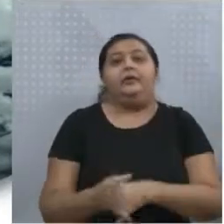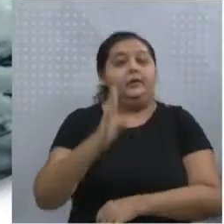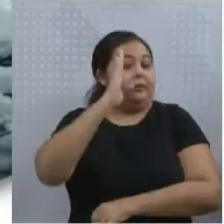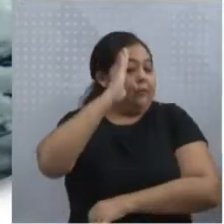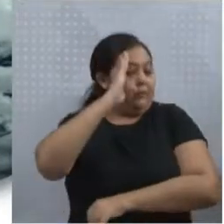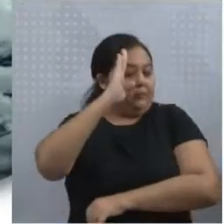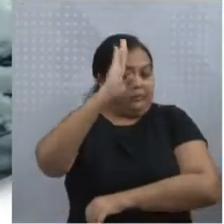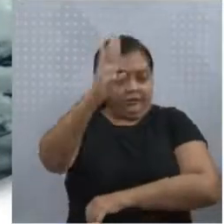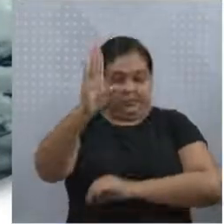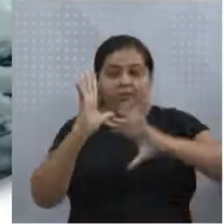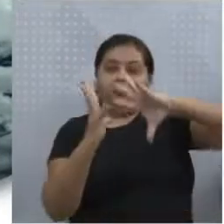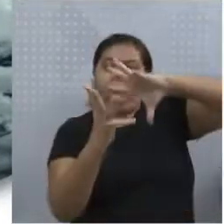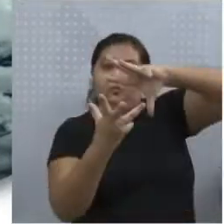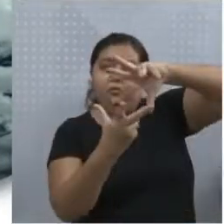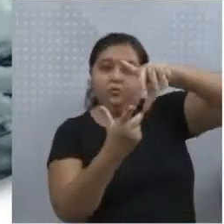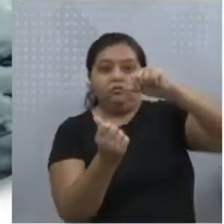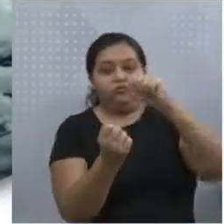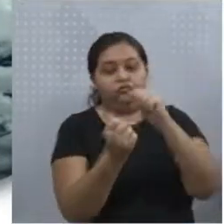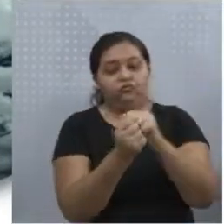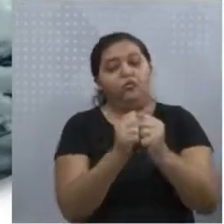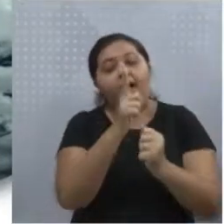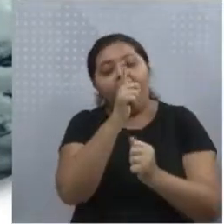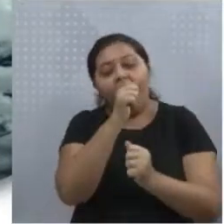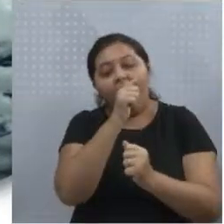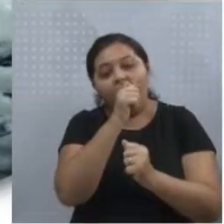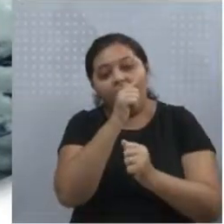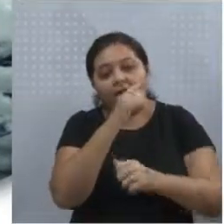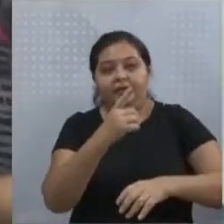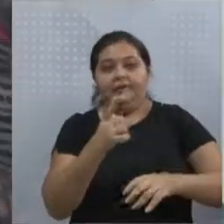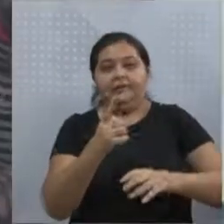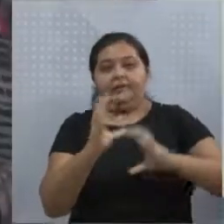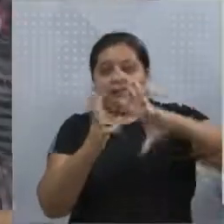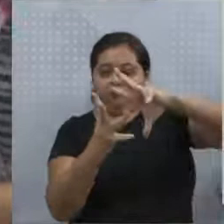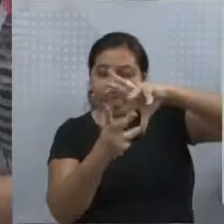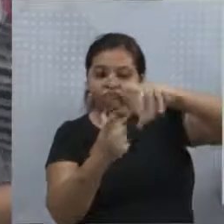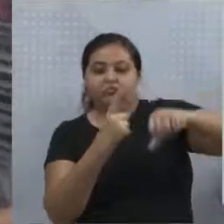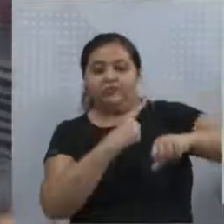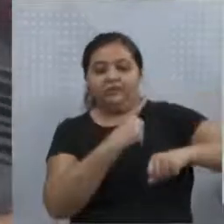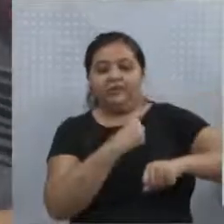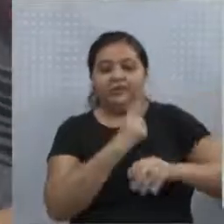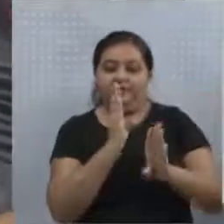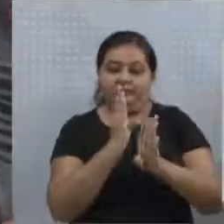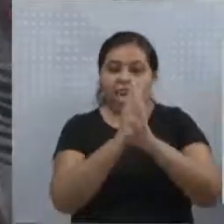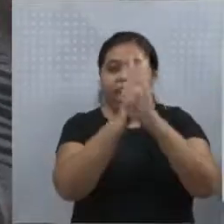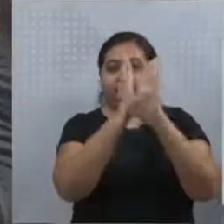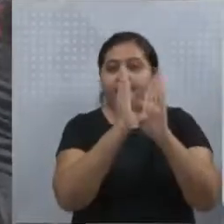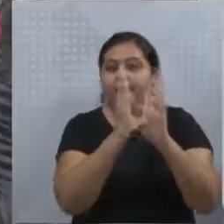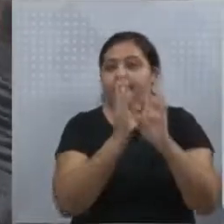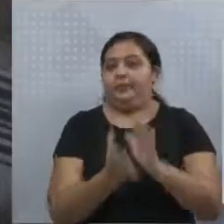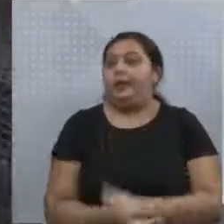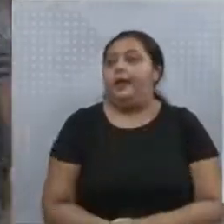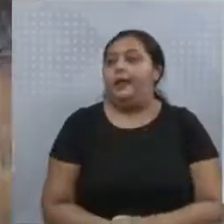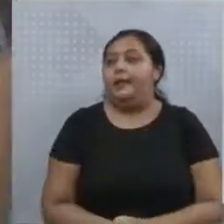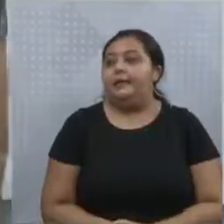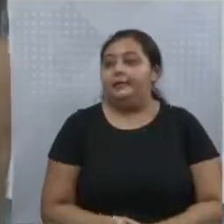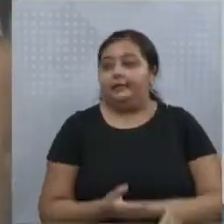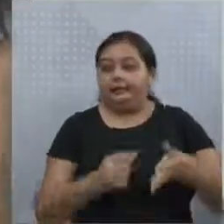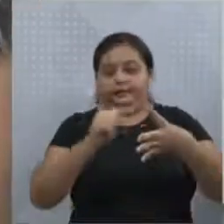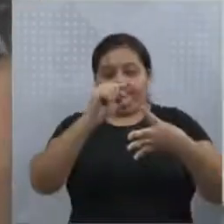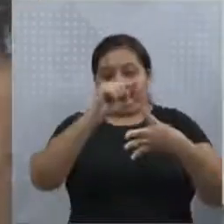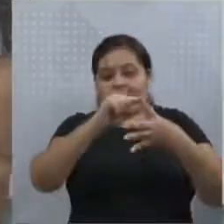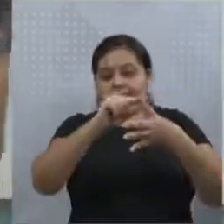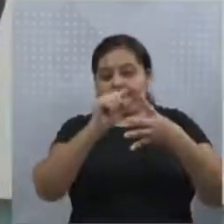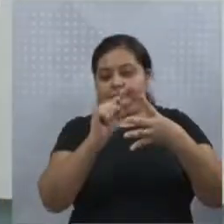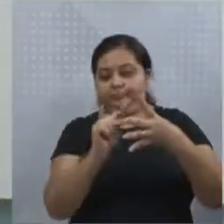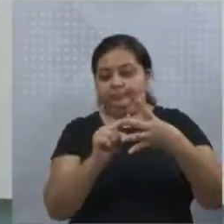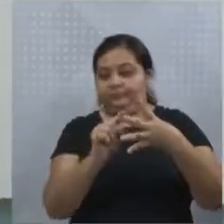né? Junto com o vapor d'água, que se encontram na atmosfera. E aqui temos a estrutura da atmosfera. A atmosfera é